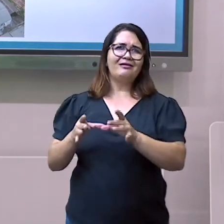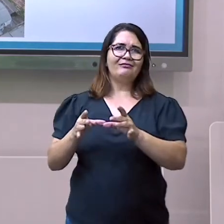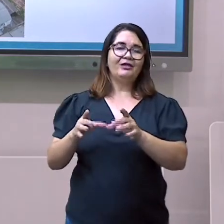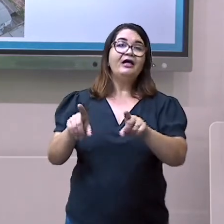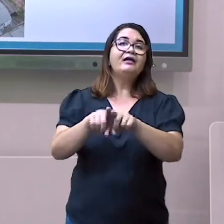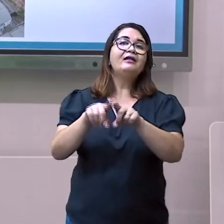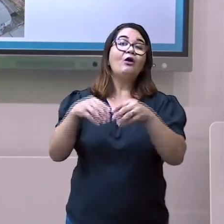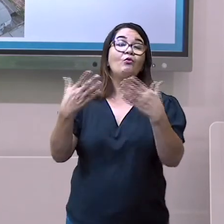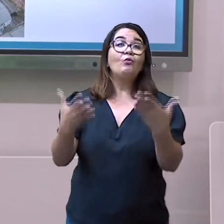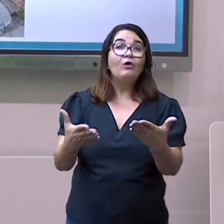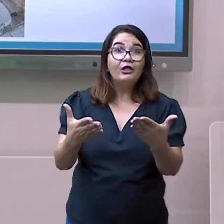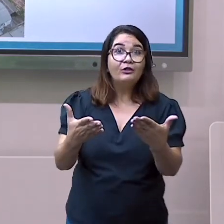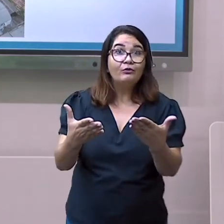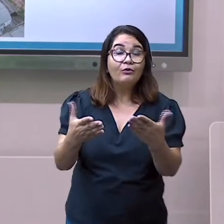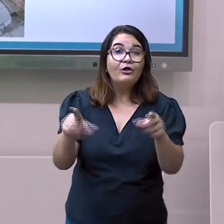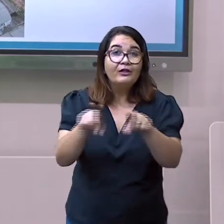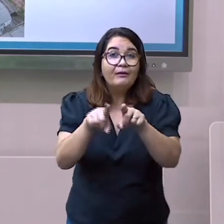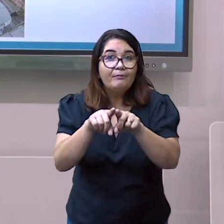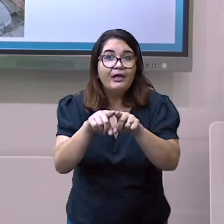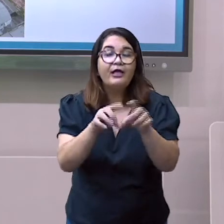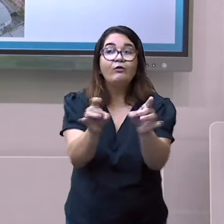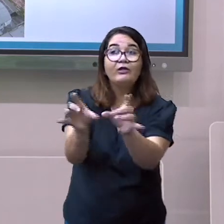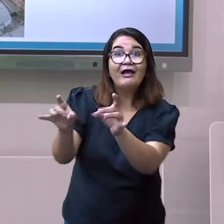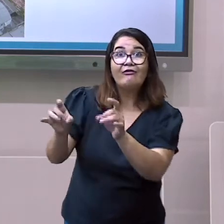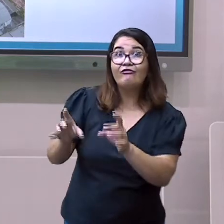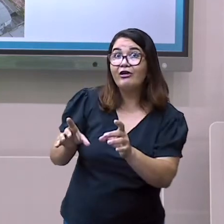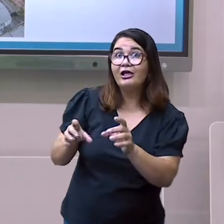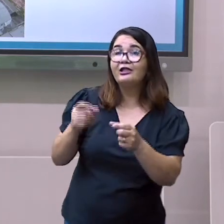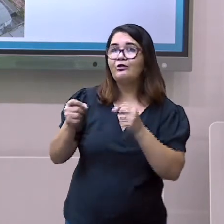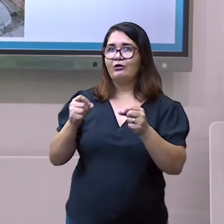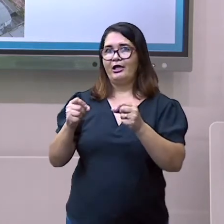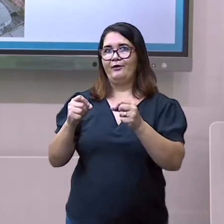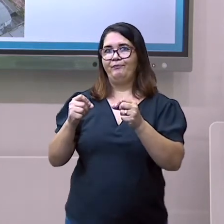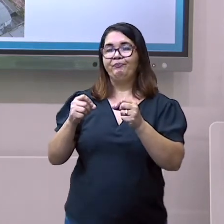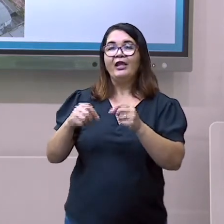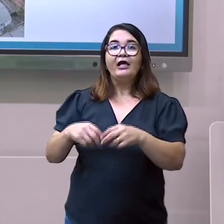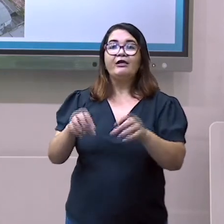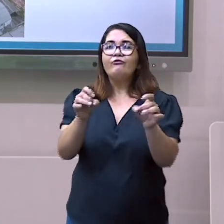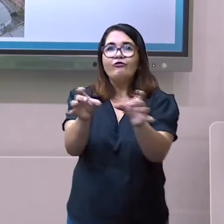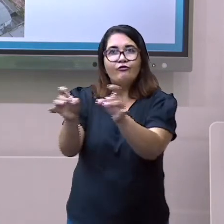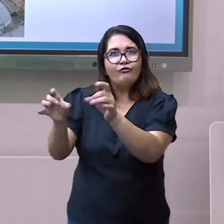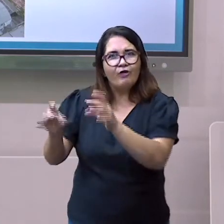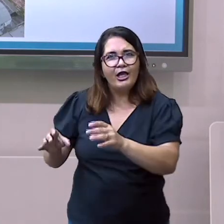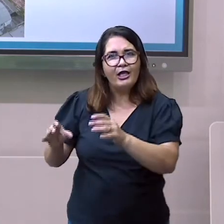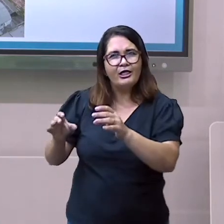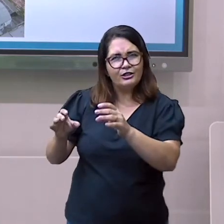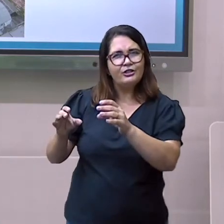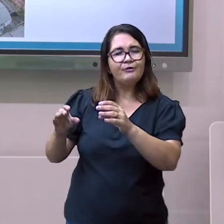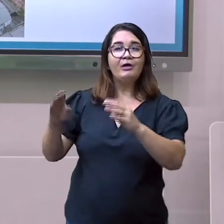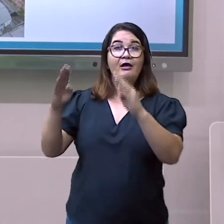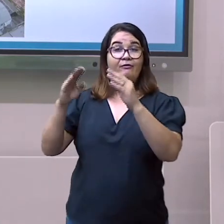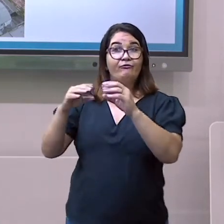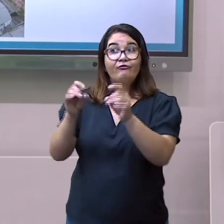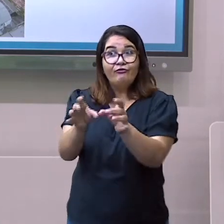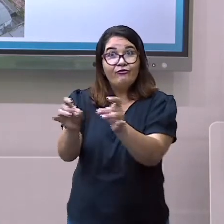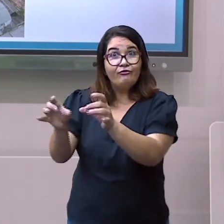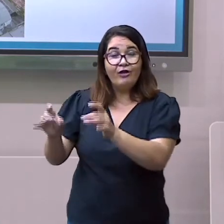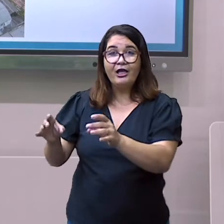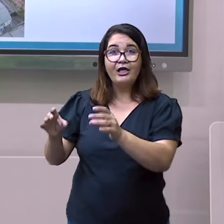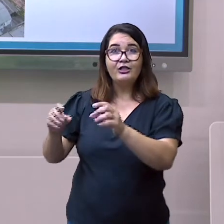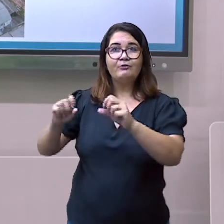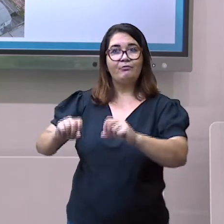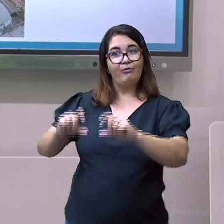denominado varejista, que é quando os produtos são vendidos em grande quantidade para